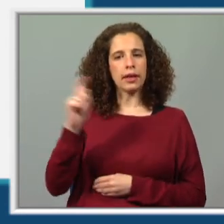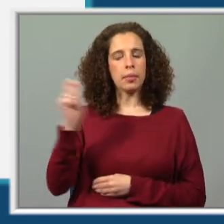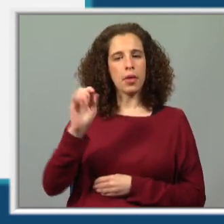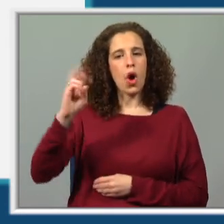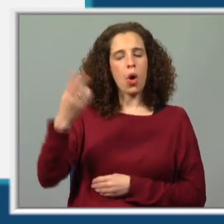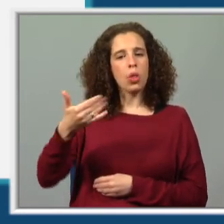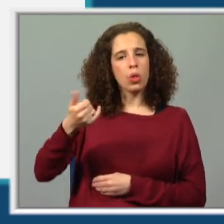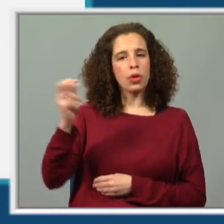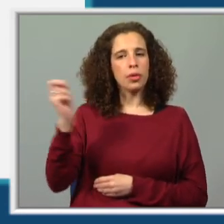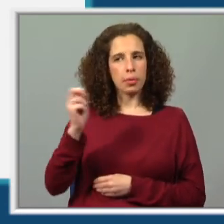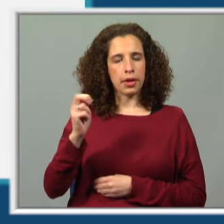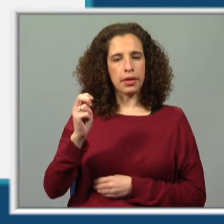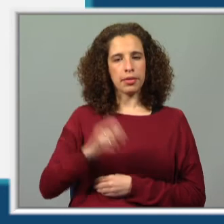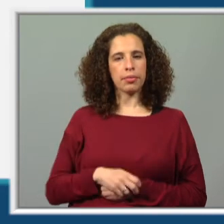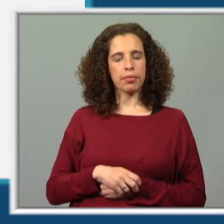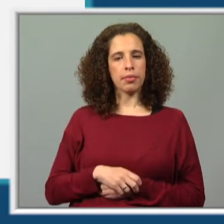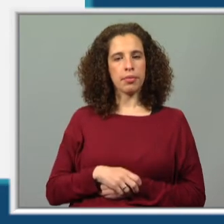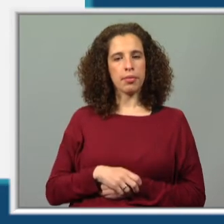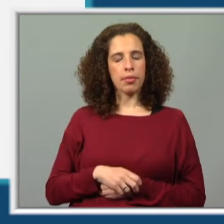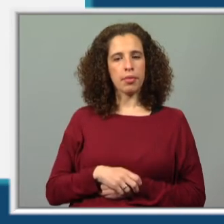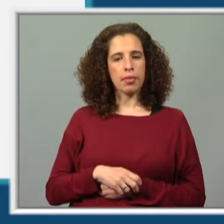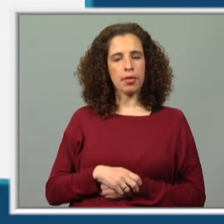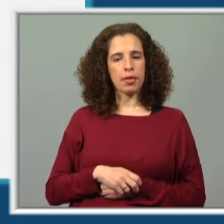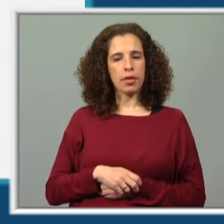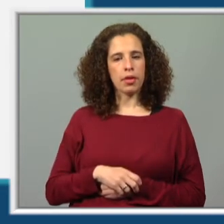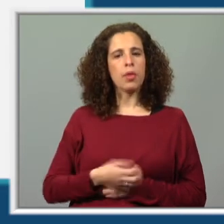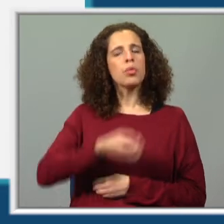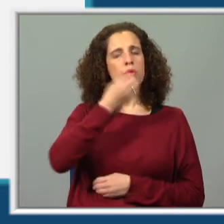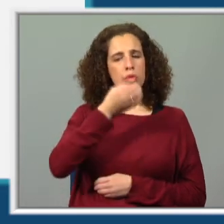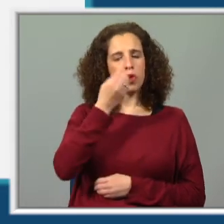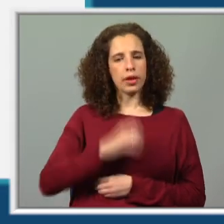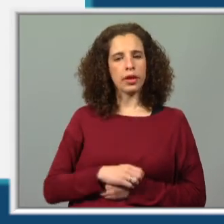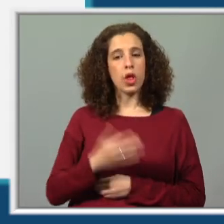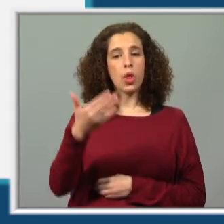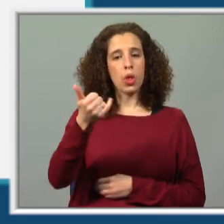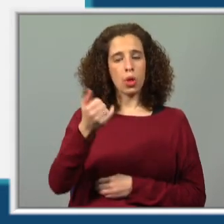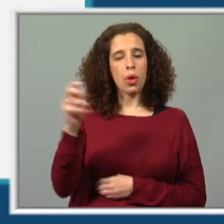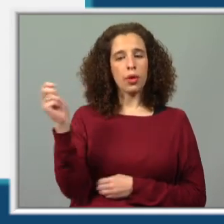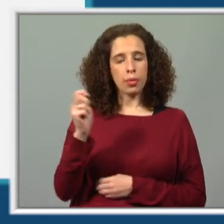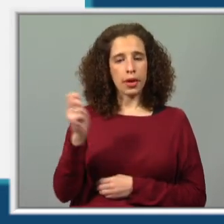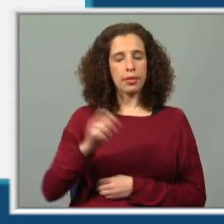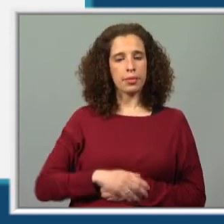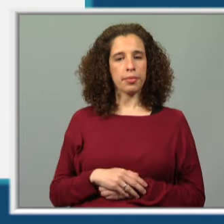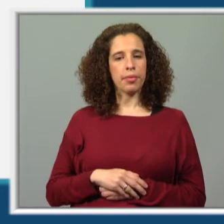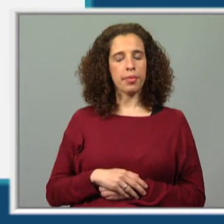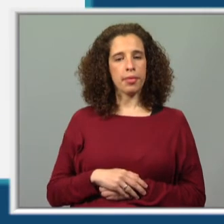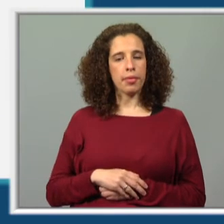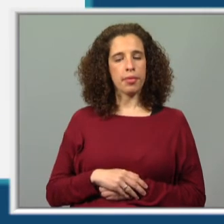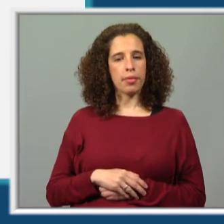ou doze meses? Um ano tem, muito bem, doze meses.